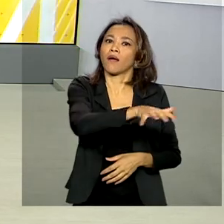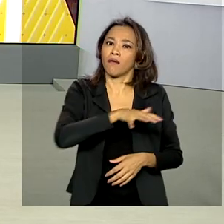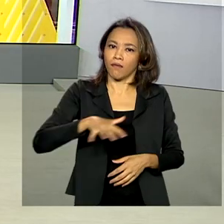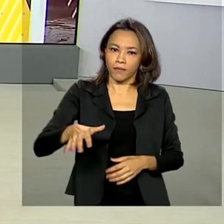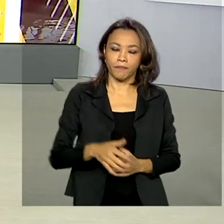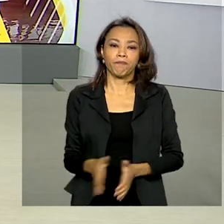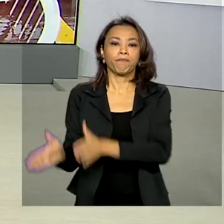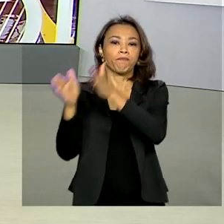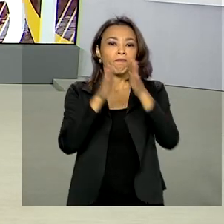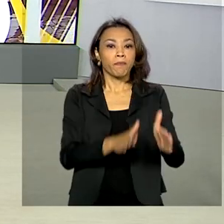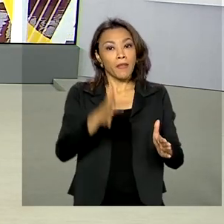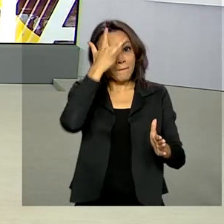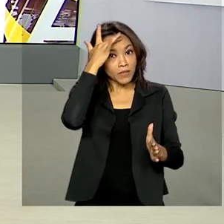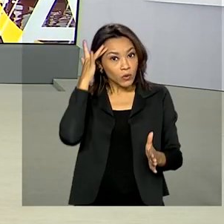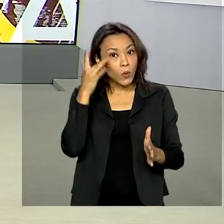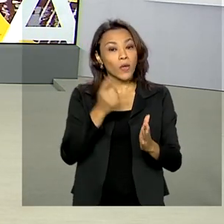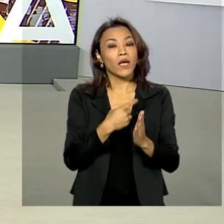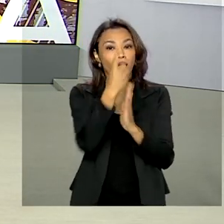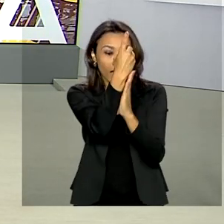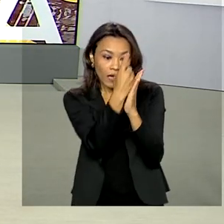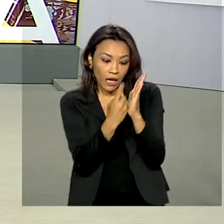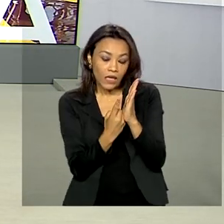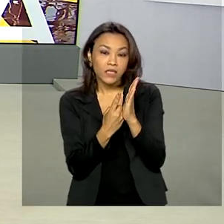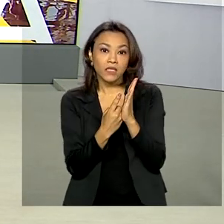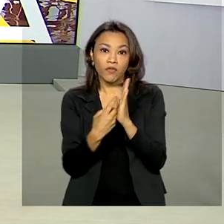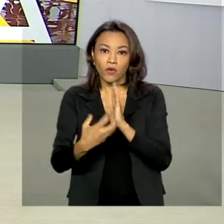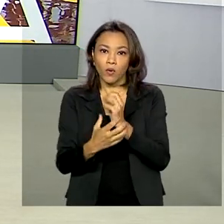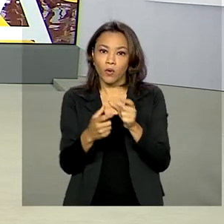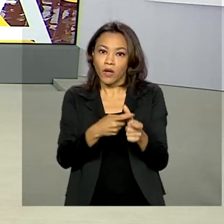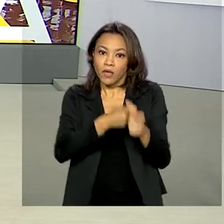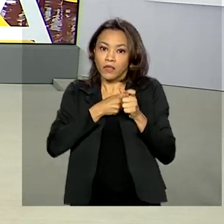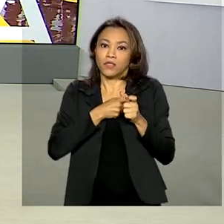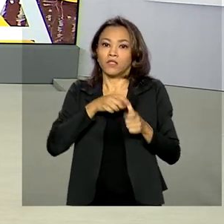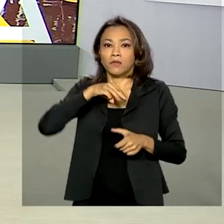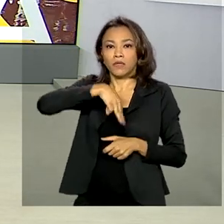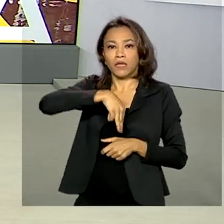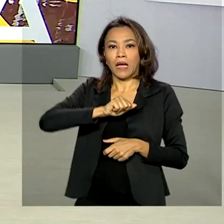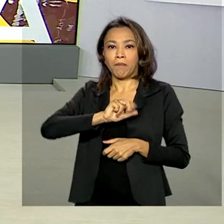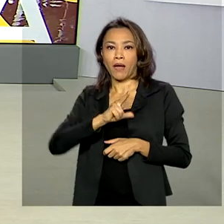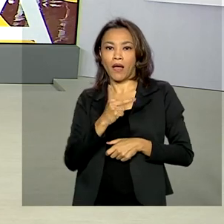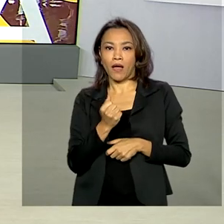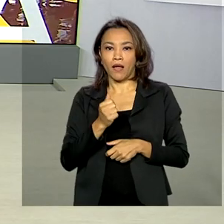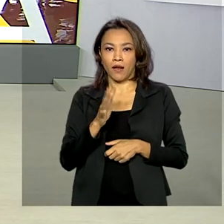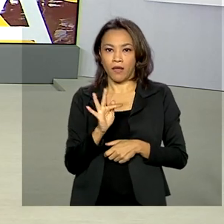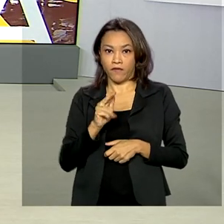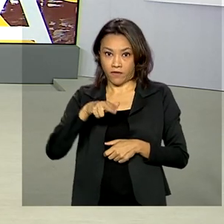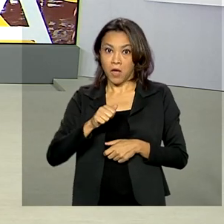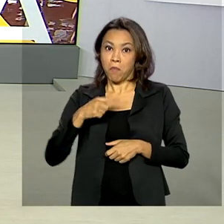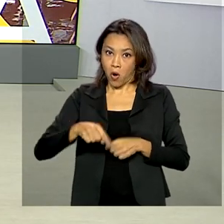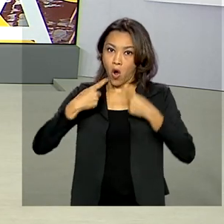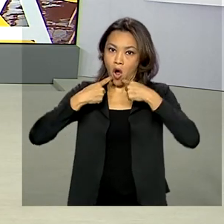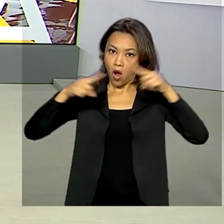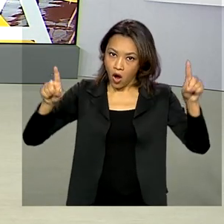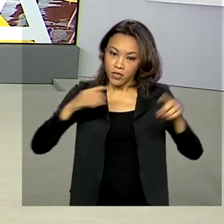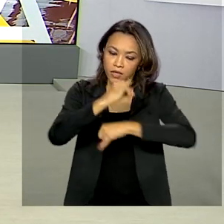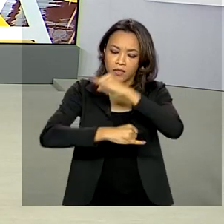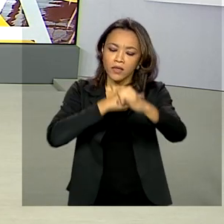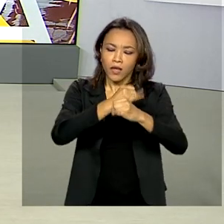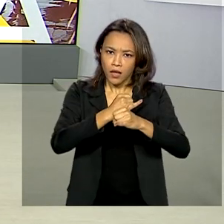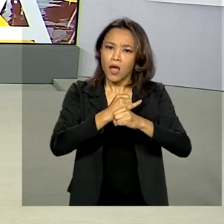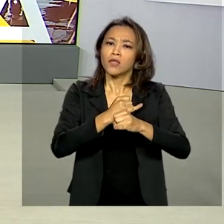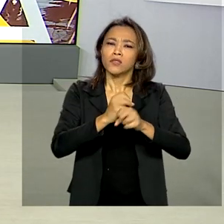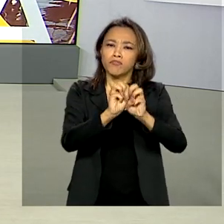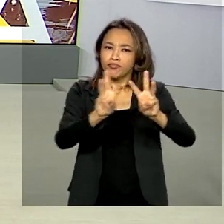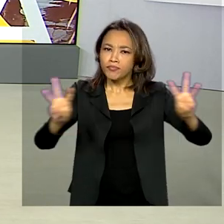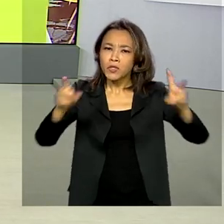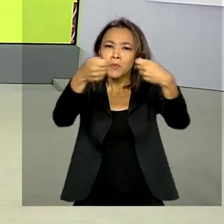O contribuinte que teve a declaração retida na malha fina já pode fazer a contastação pela internet sem a necessidade de comparecer a uma